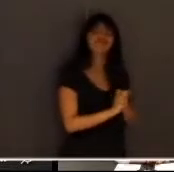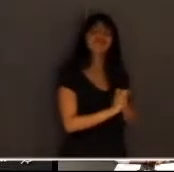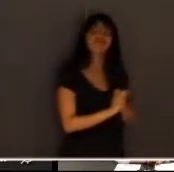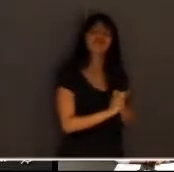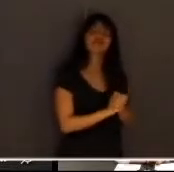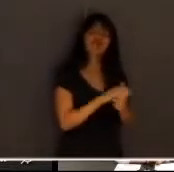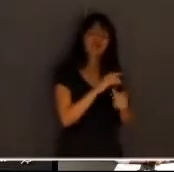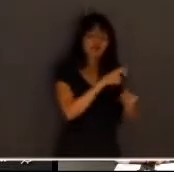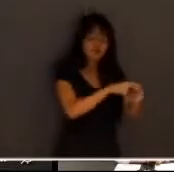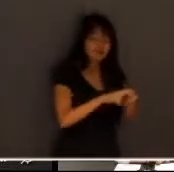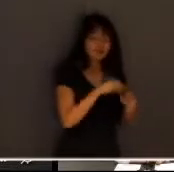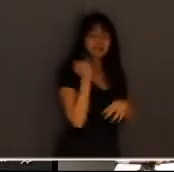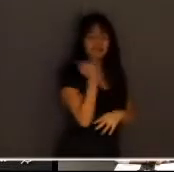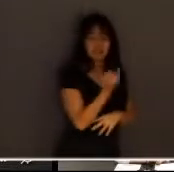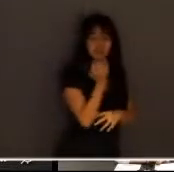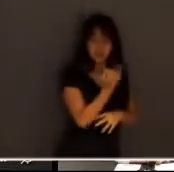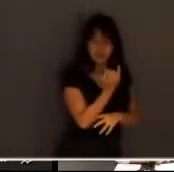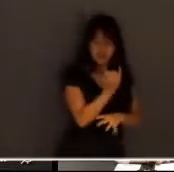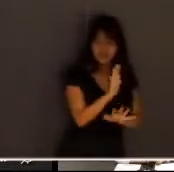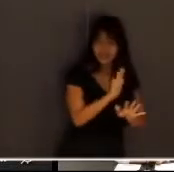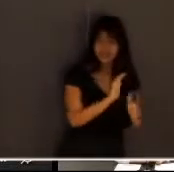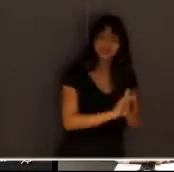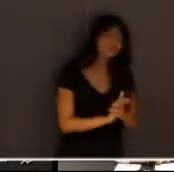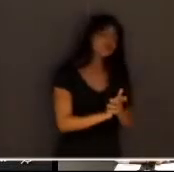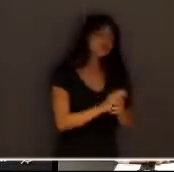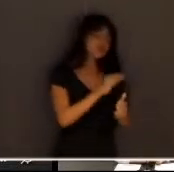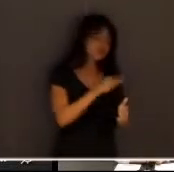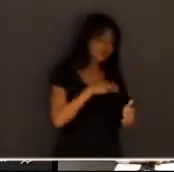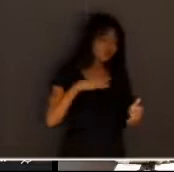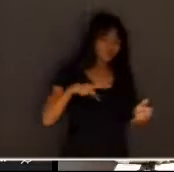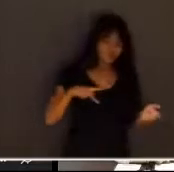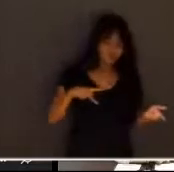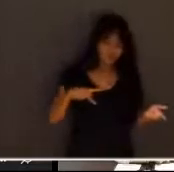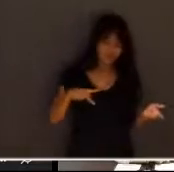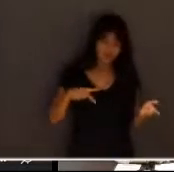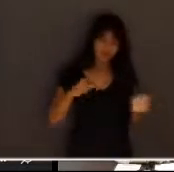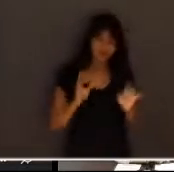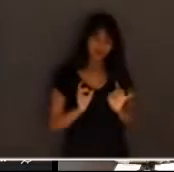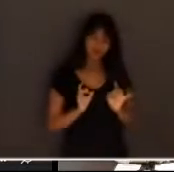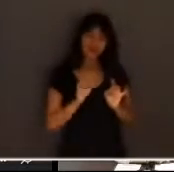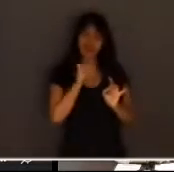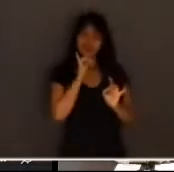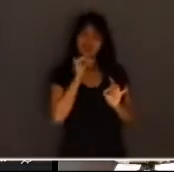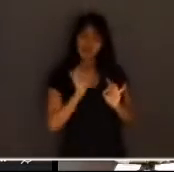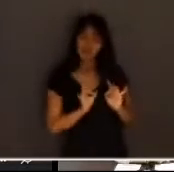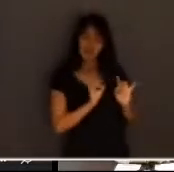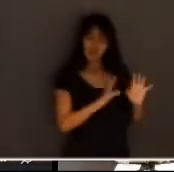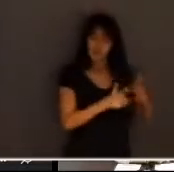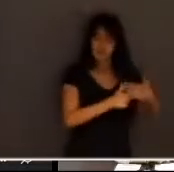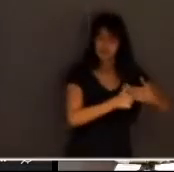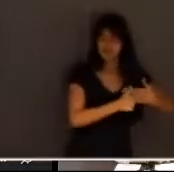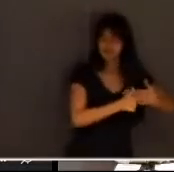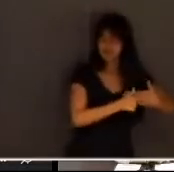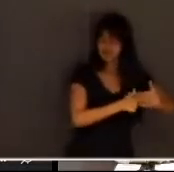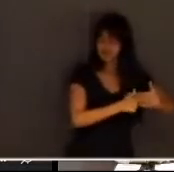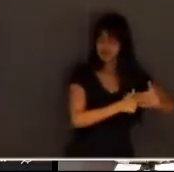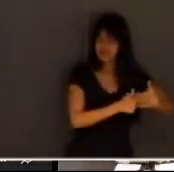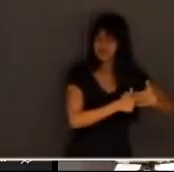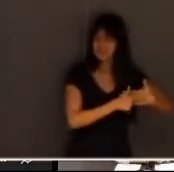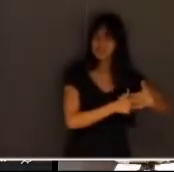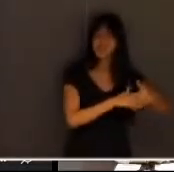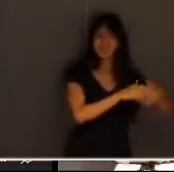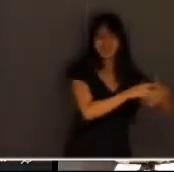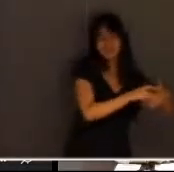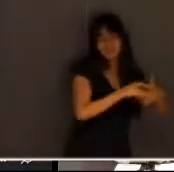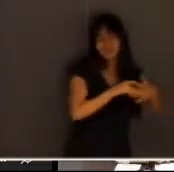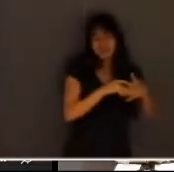importância do ministério público abandonar o seu tradicional papel de convidado de